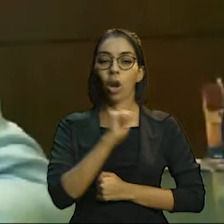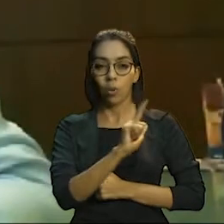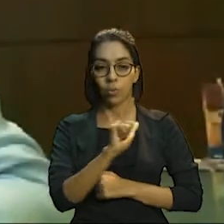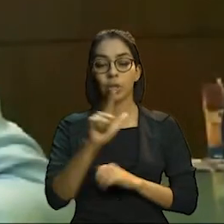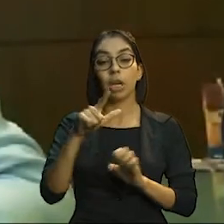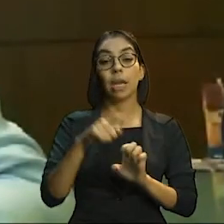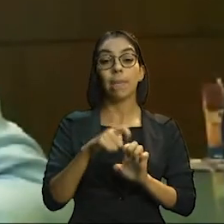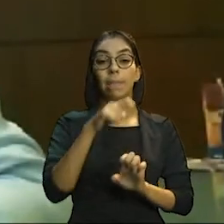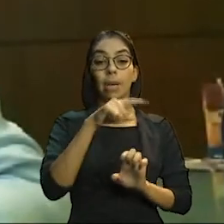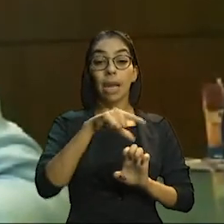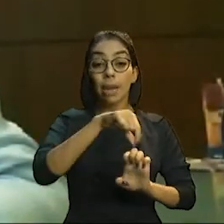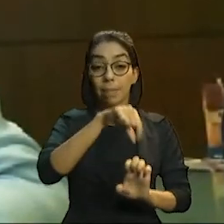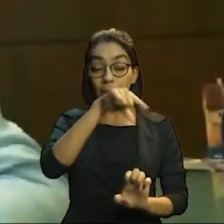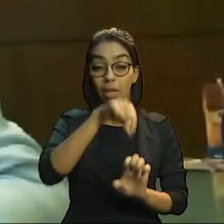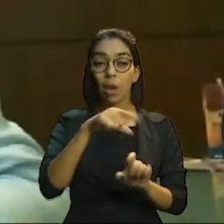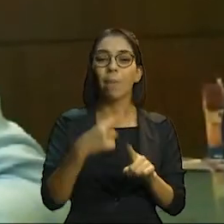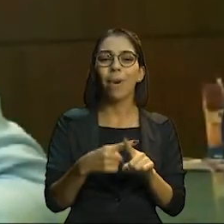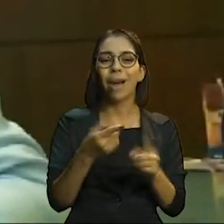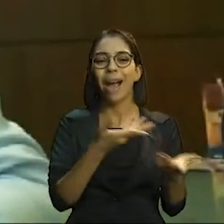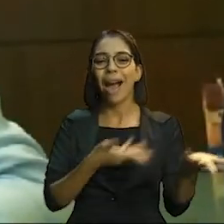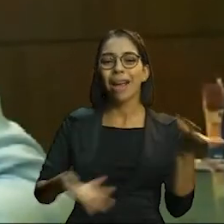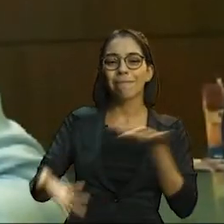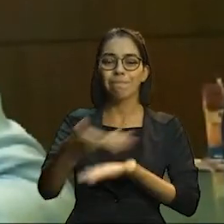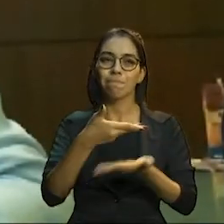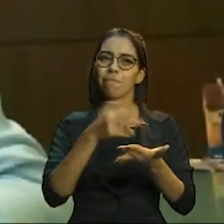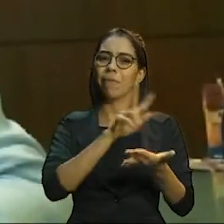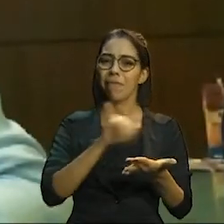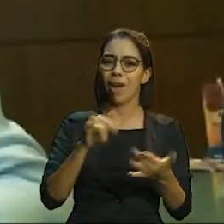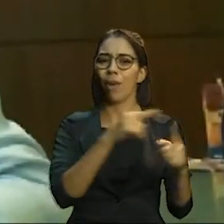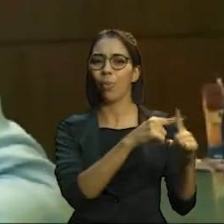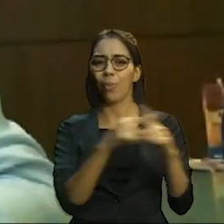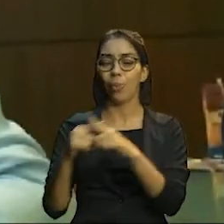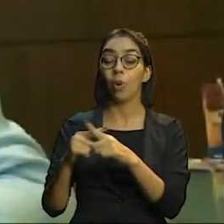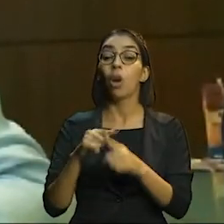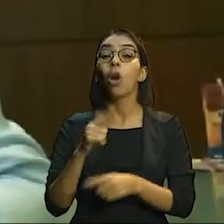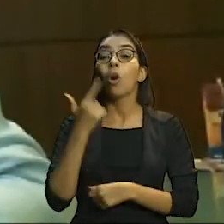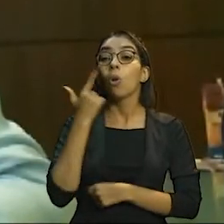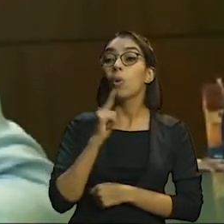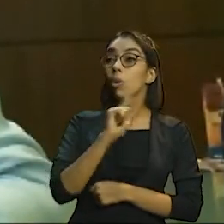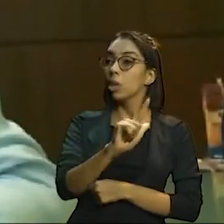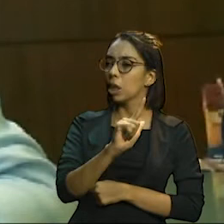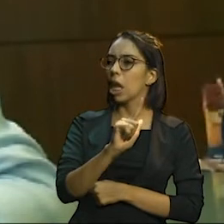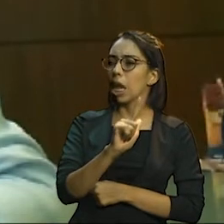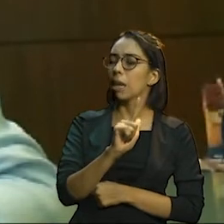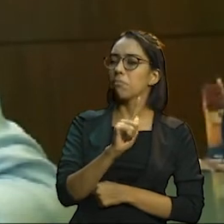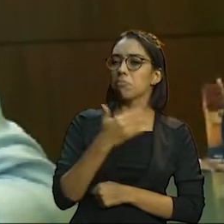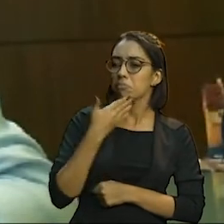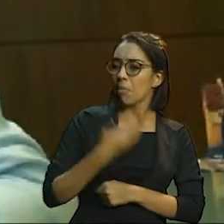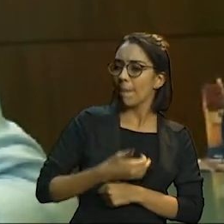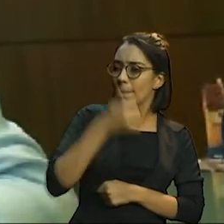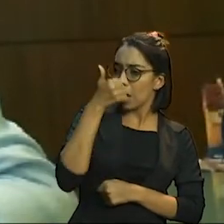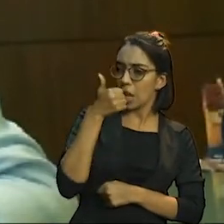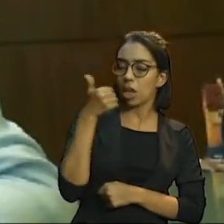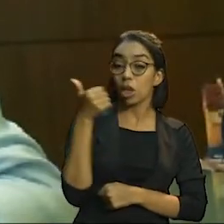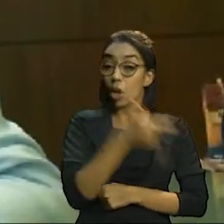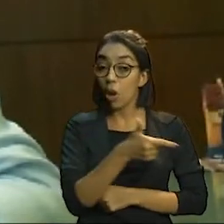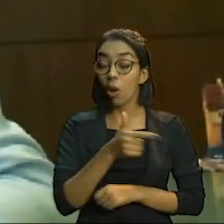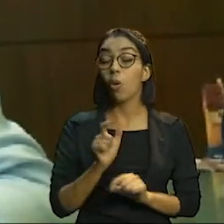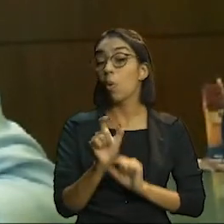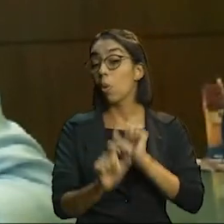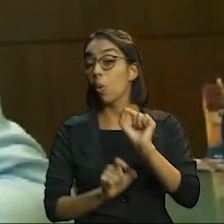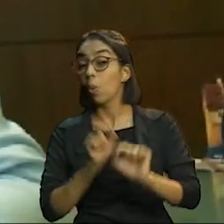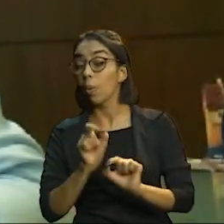nesse universo de concorrência, aqueles que vão ultrapassar, vão sobrepujar os menos qualificados.